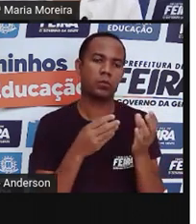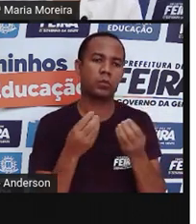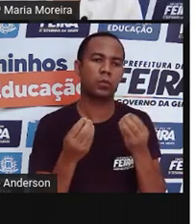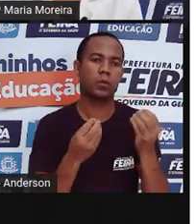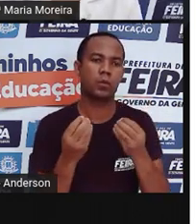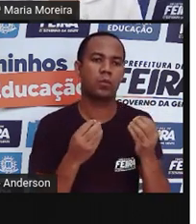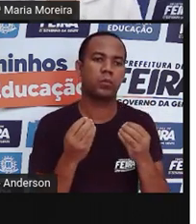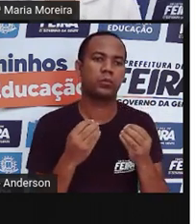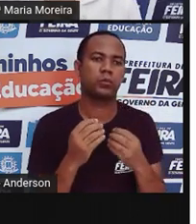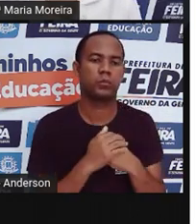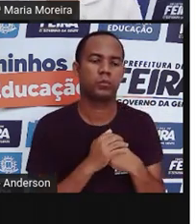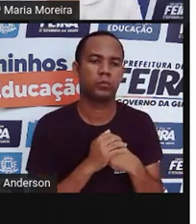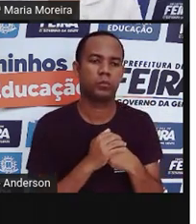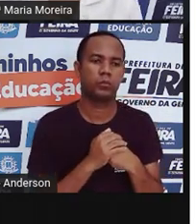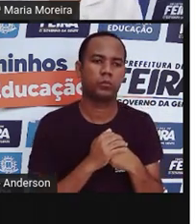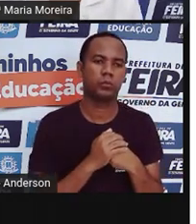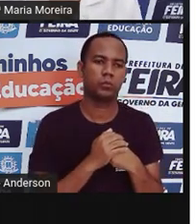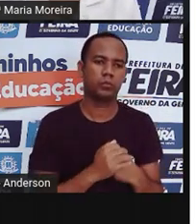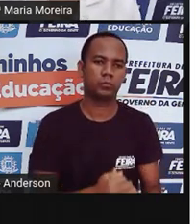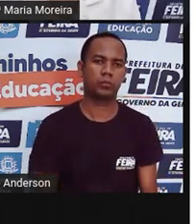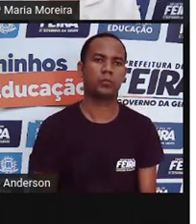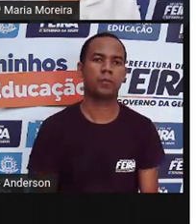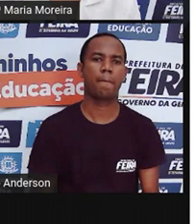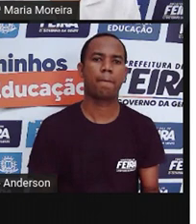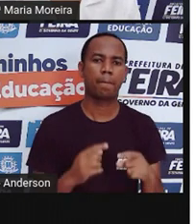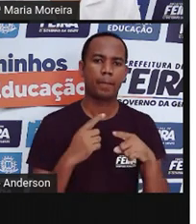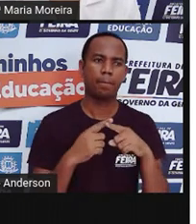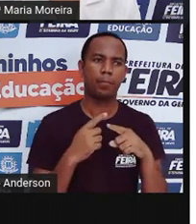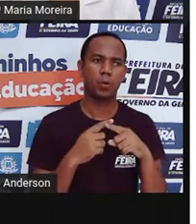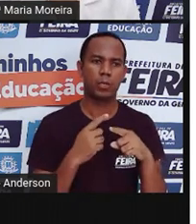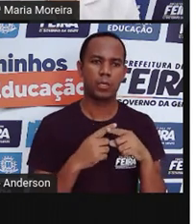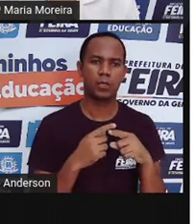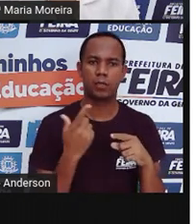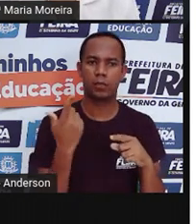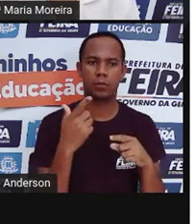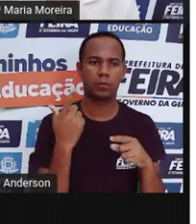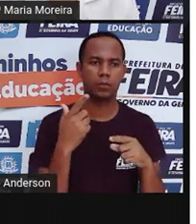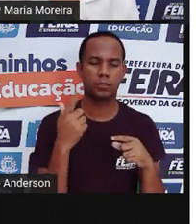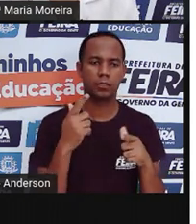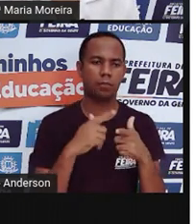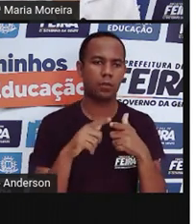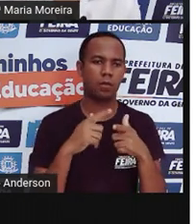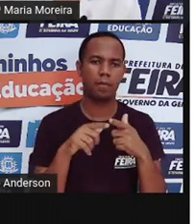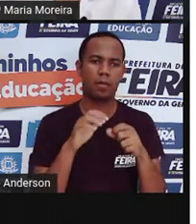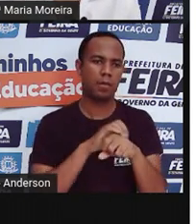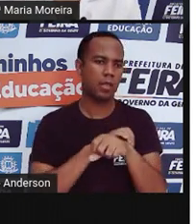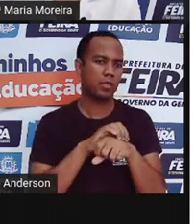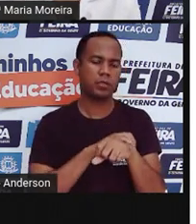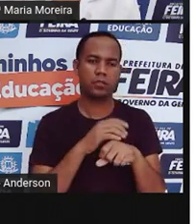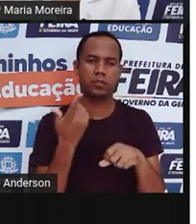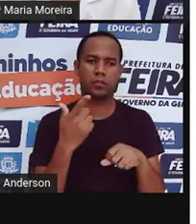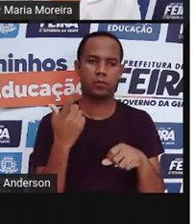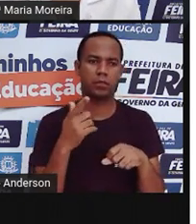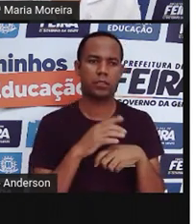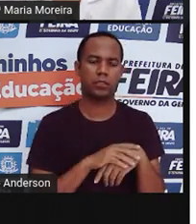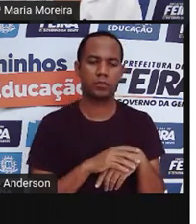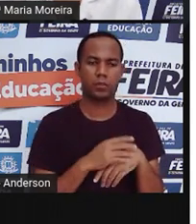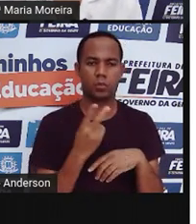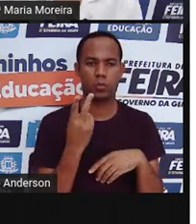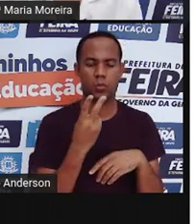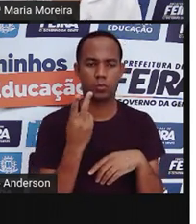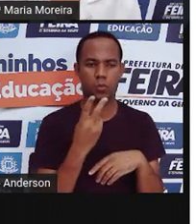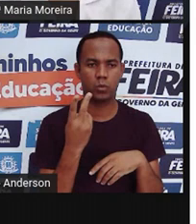chamada de fibra, né, atóxica. Por quê? Porque não causa nenhum tipo de alergia. Nos dois casos, né,